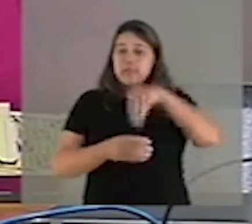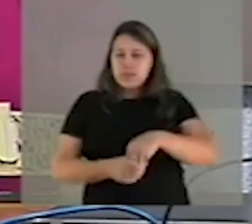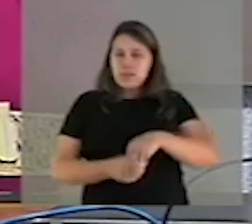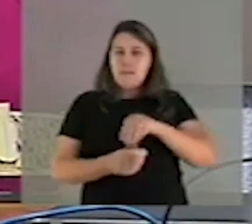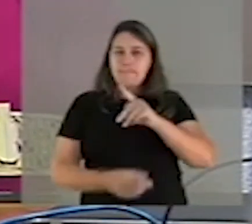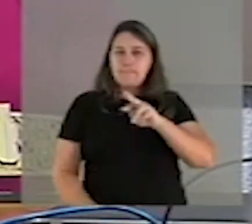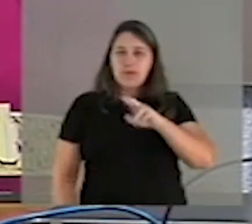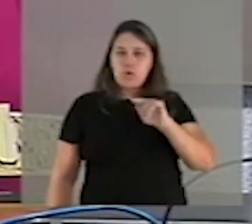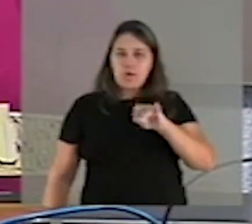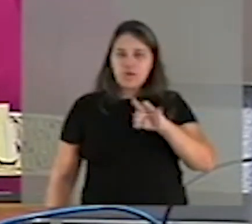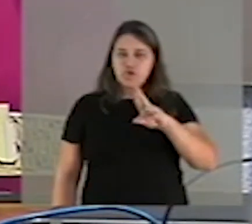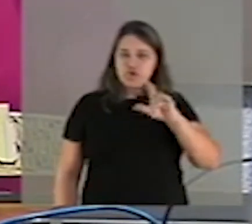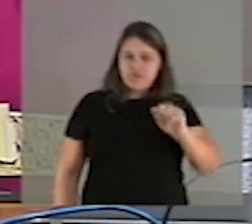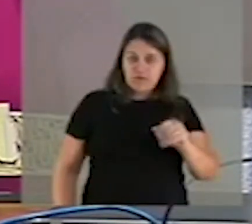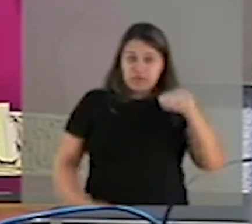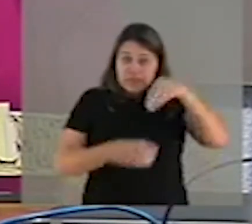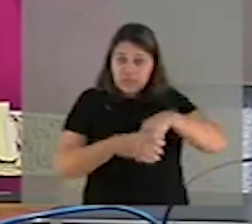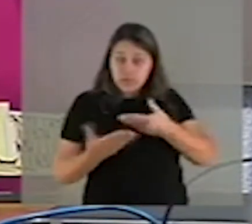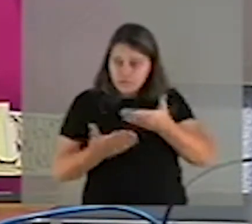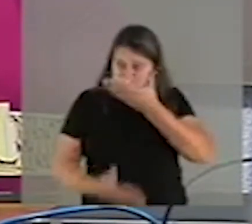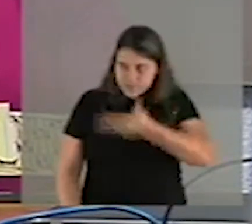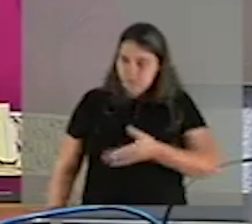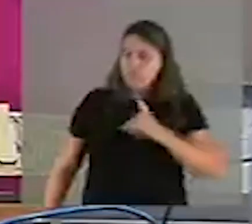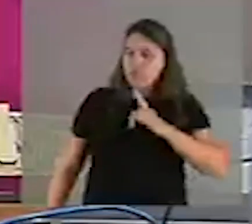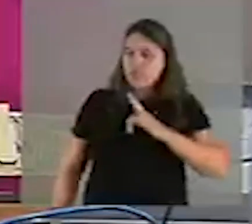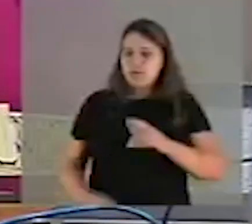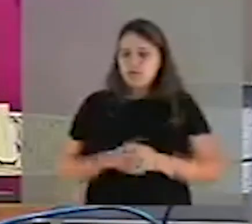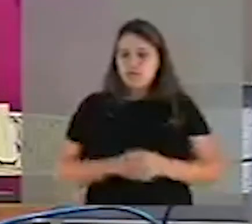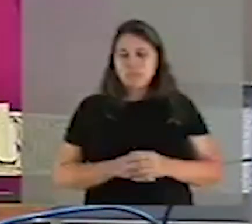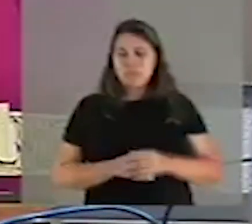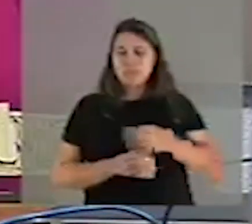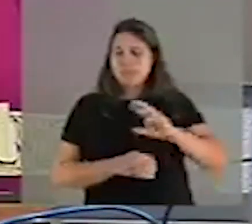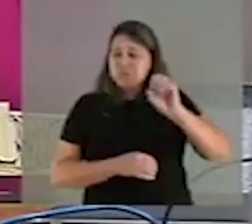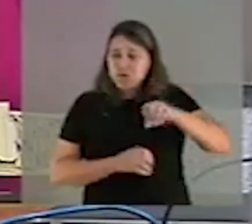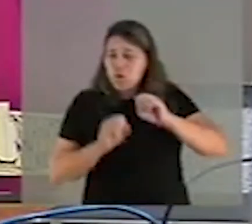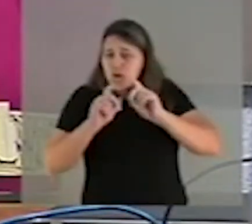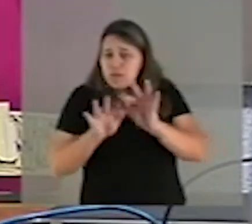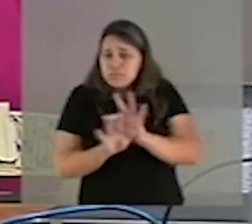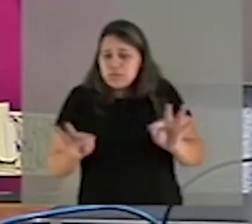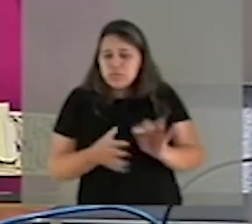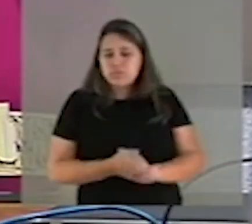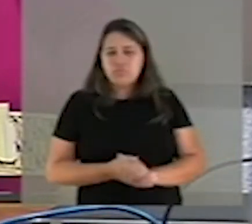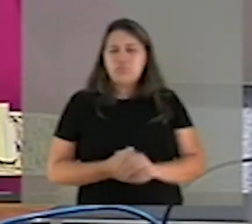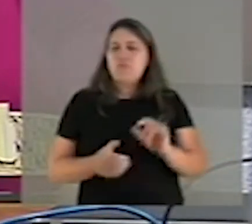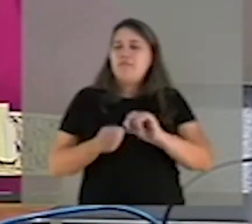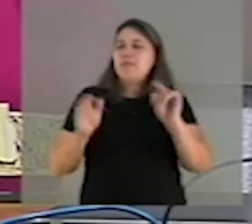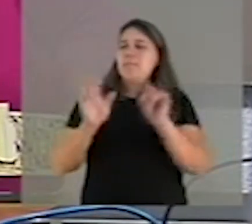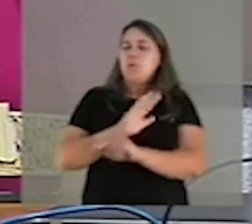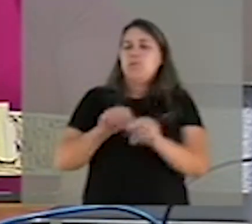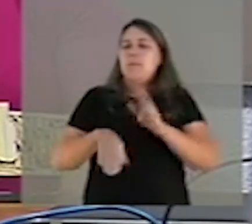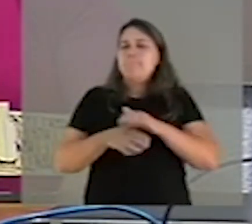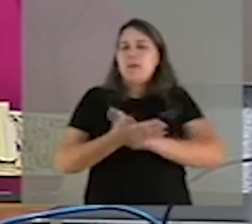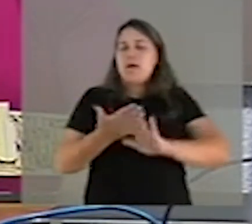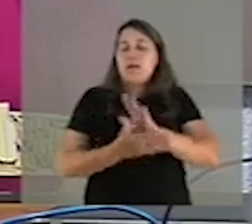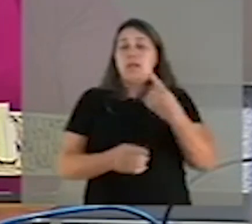prerrogativa dele? Prerrogativa Vossa senhora reconhece isso? Ok, era simples, era isso. Não vou fazer mais perguntas à vossa senhora porque já foram